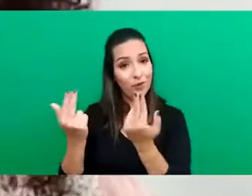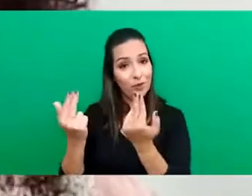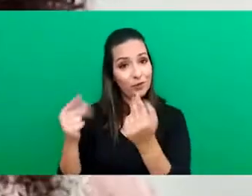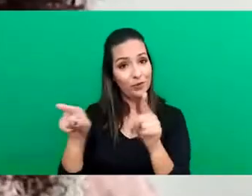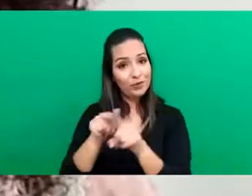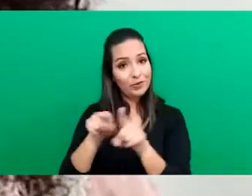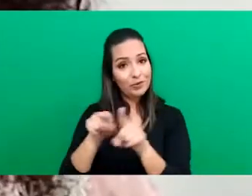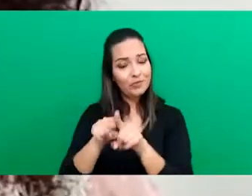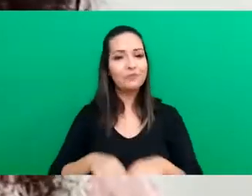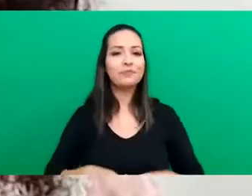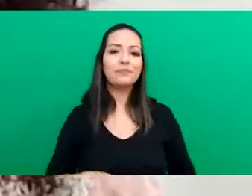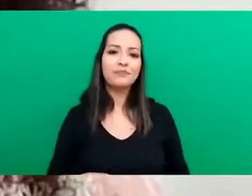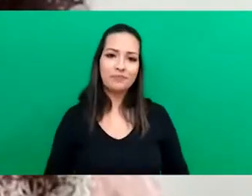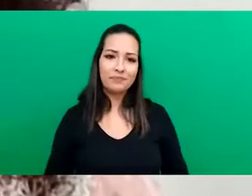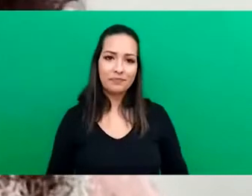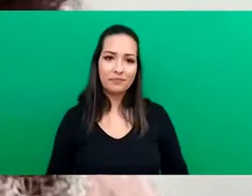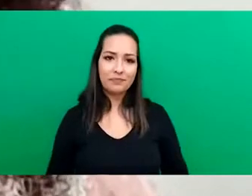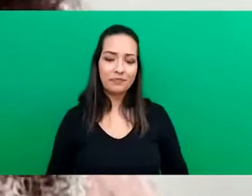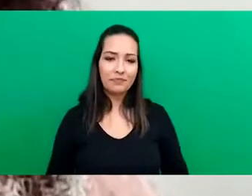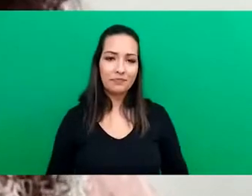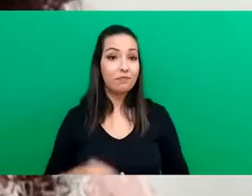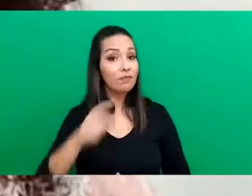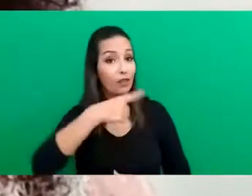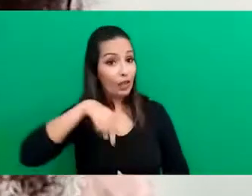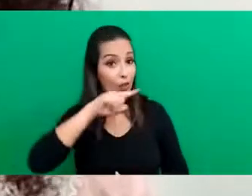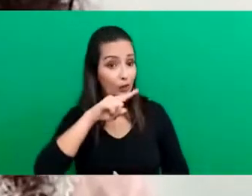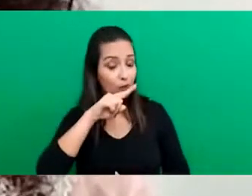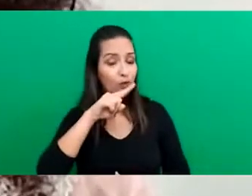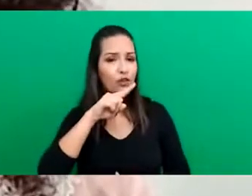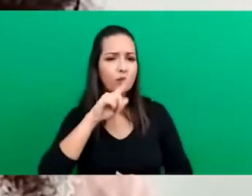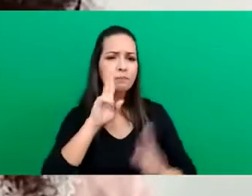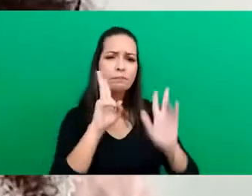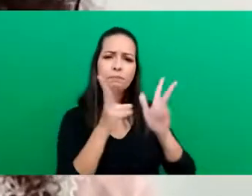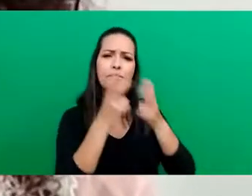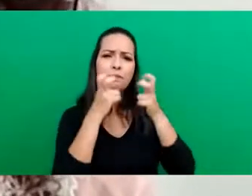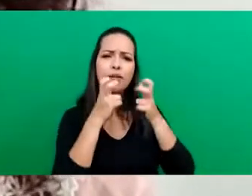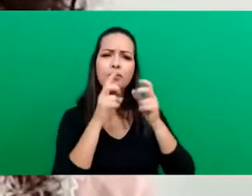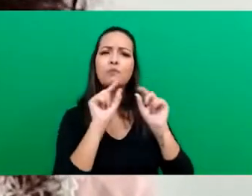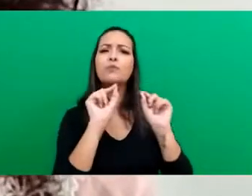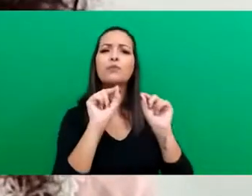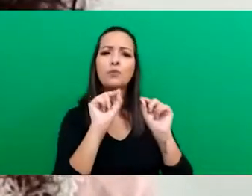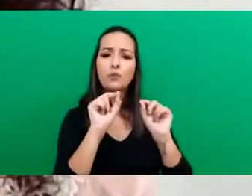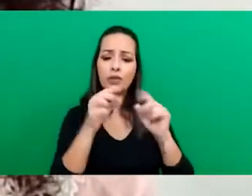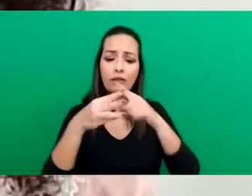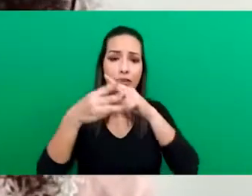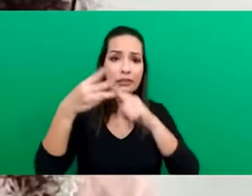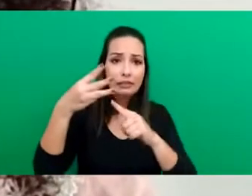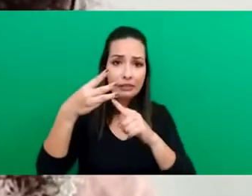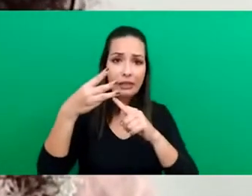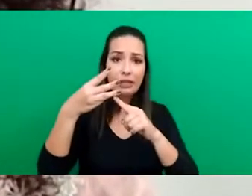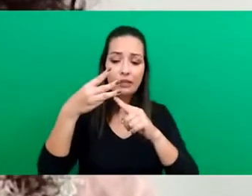Podemos observar que as três iniciativas, embora sejam de estados diferentes, regiões